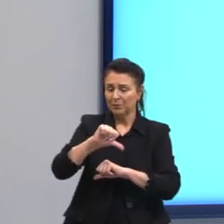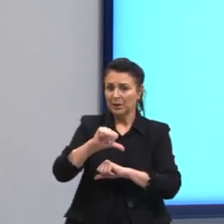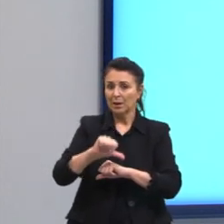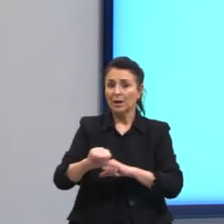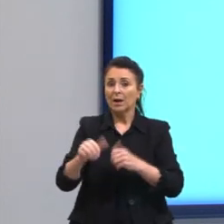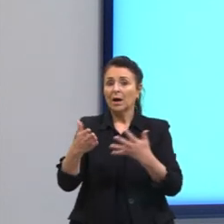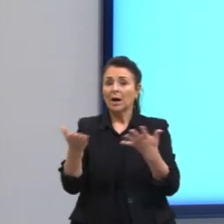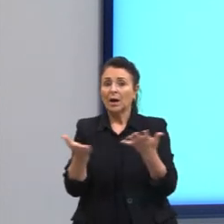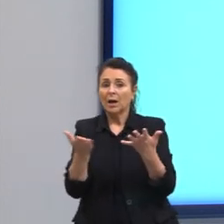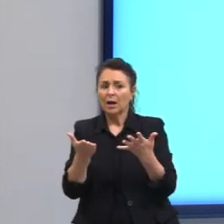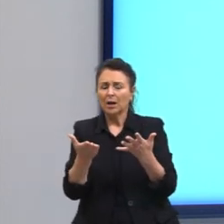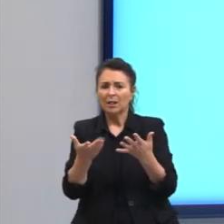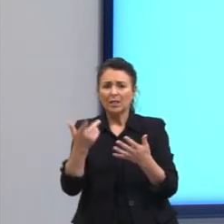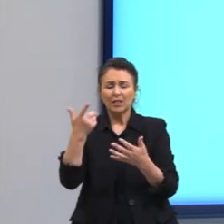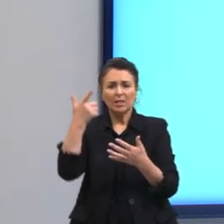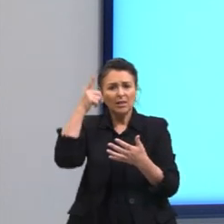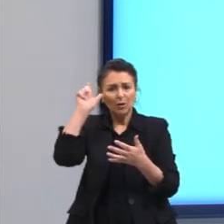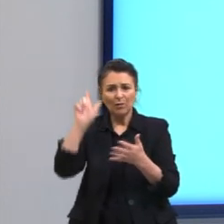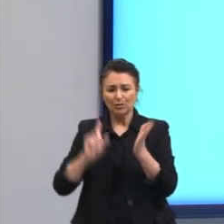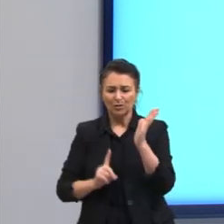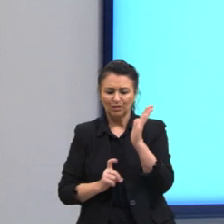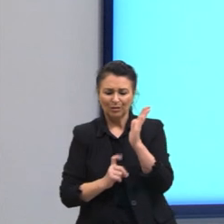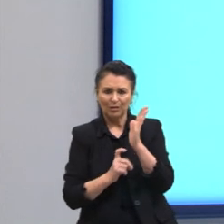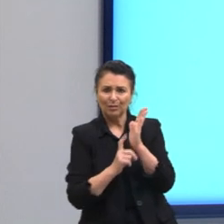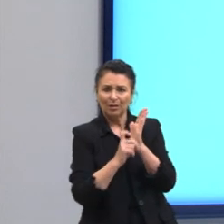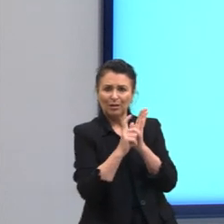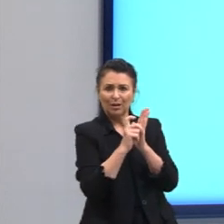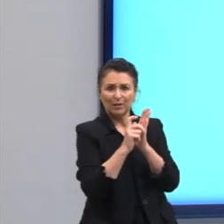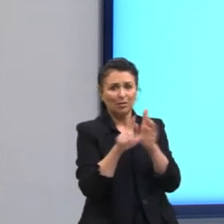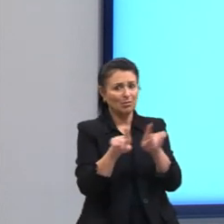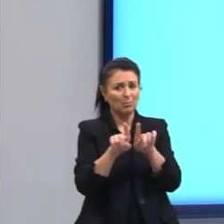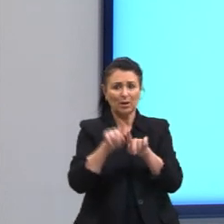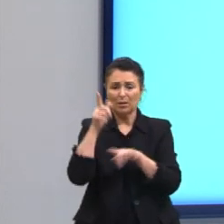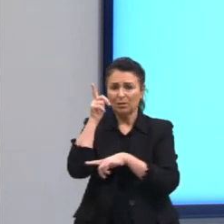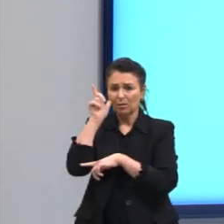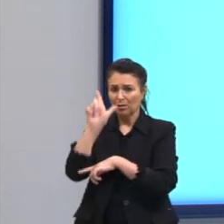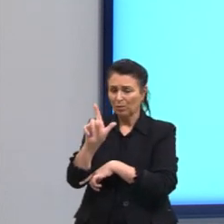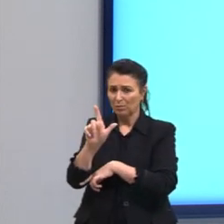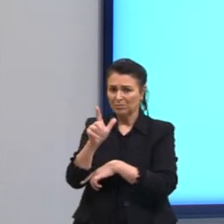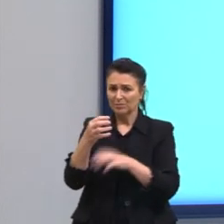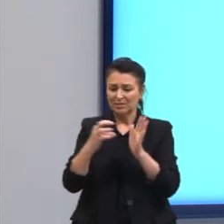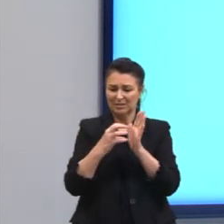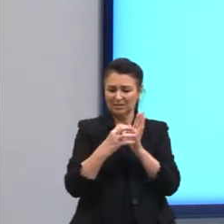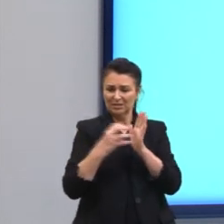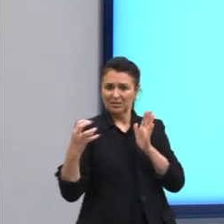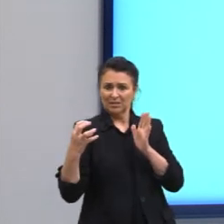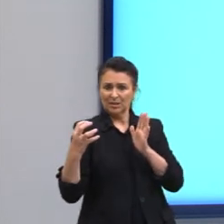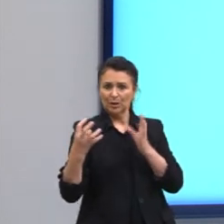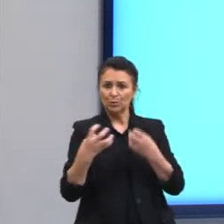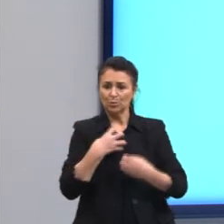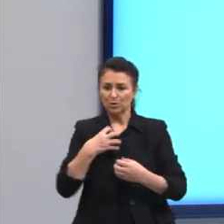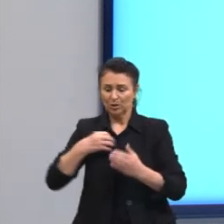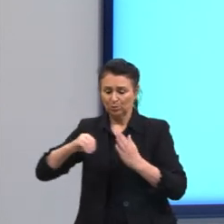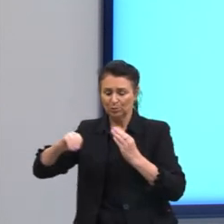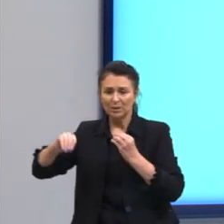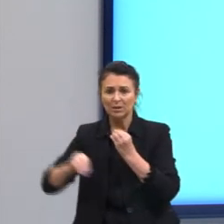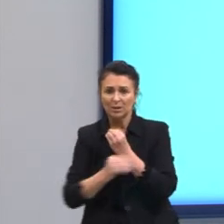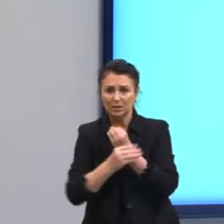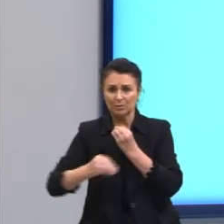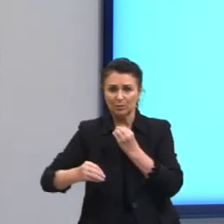desenvolvimento da larva. Letra E, repelência da forma transmissora da doença.